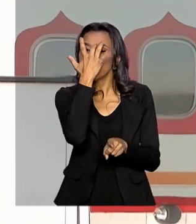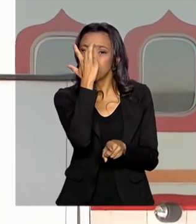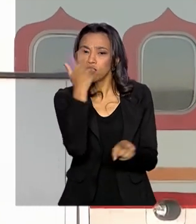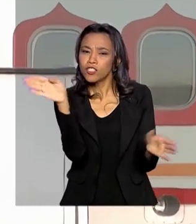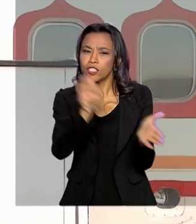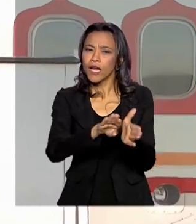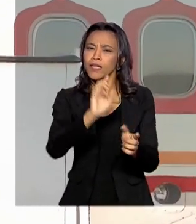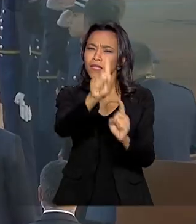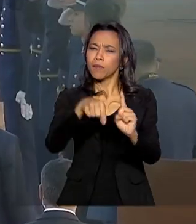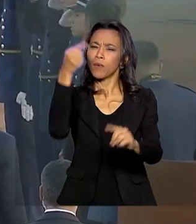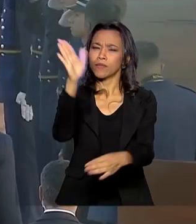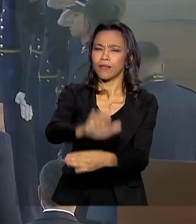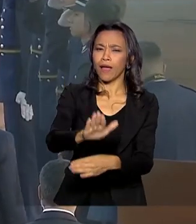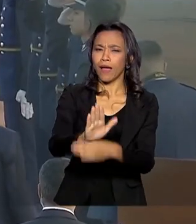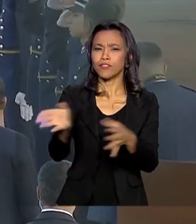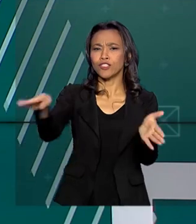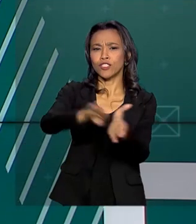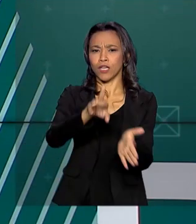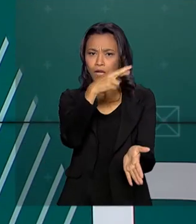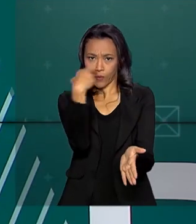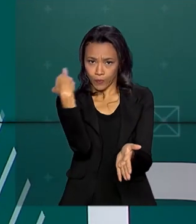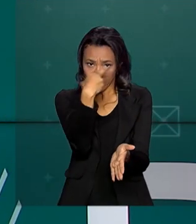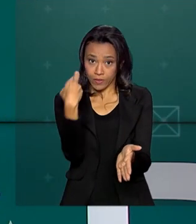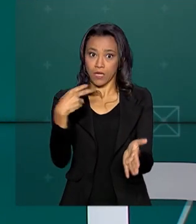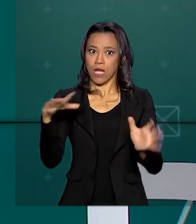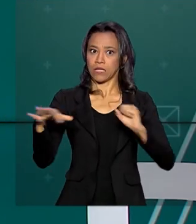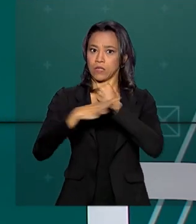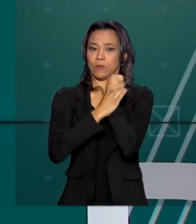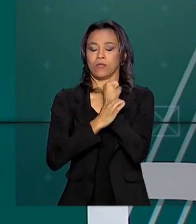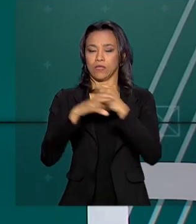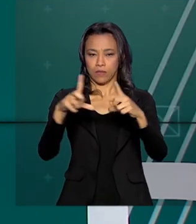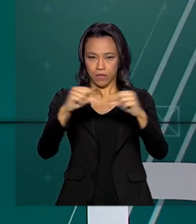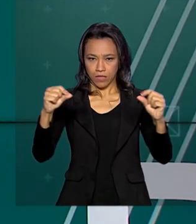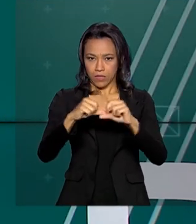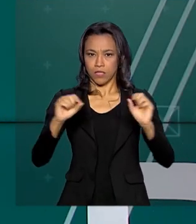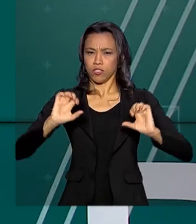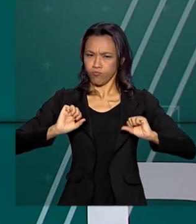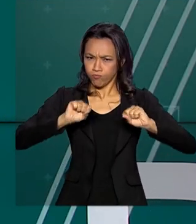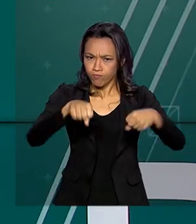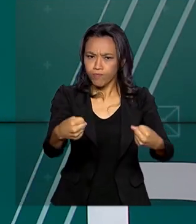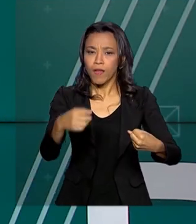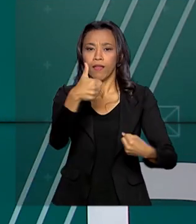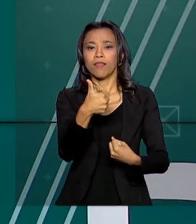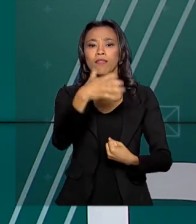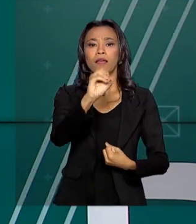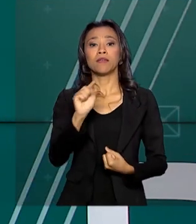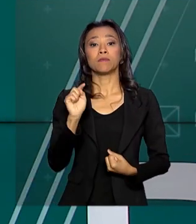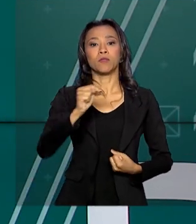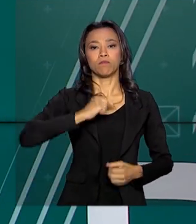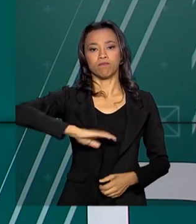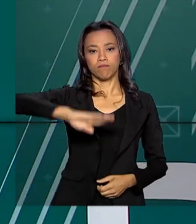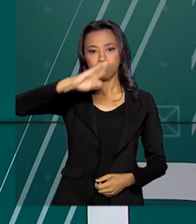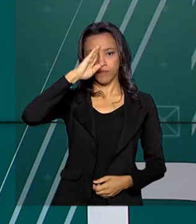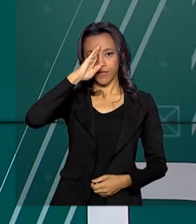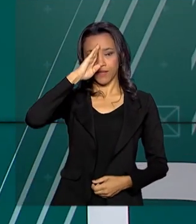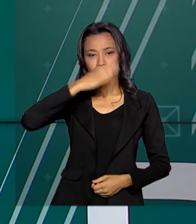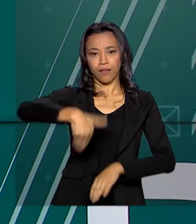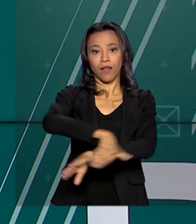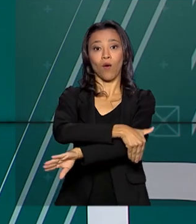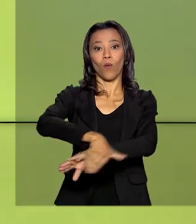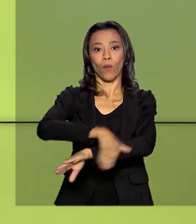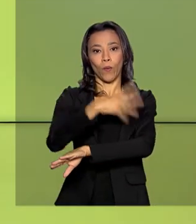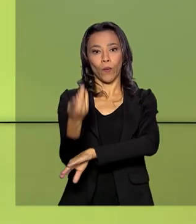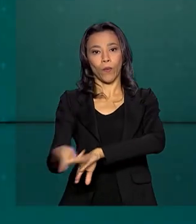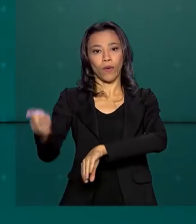delegação russa. A segurança em Brasília foi reforçada. Cerca de 10 mil militares estão pelas ruas da capital.